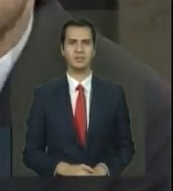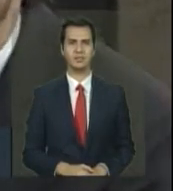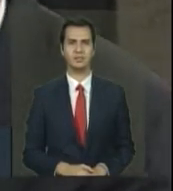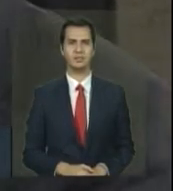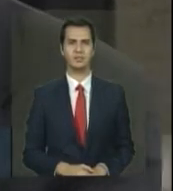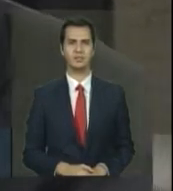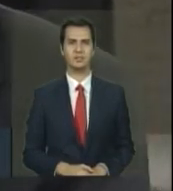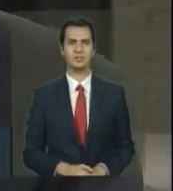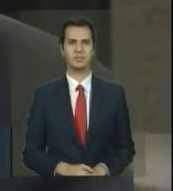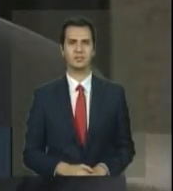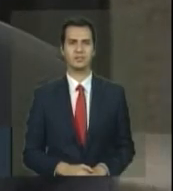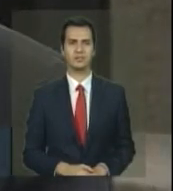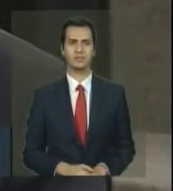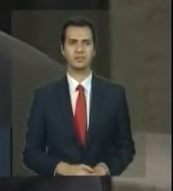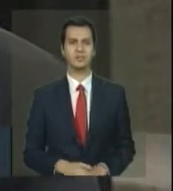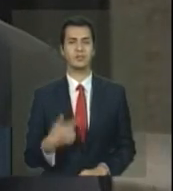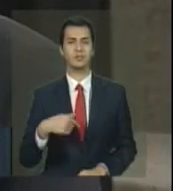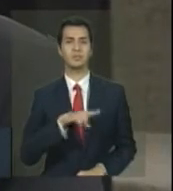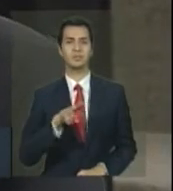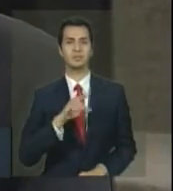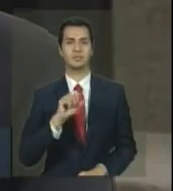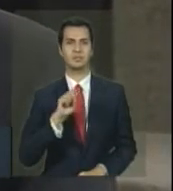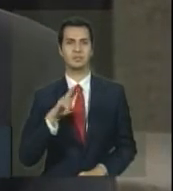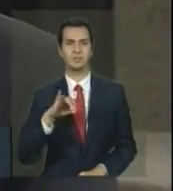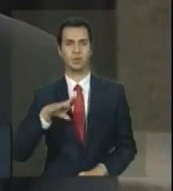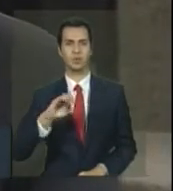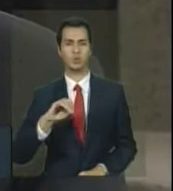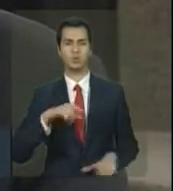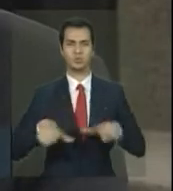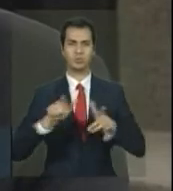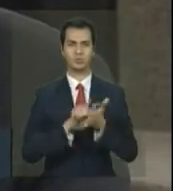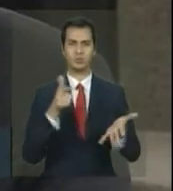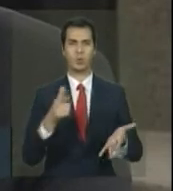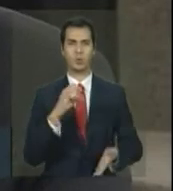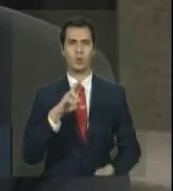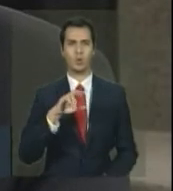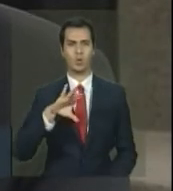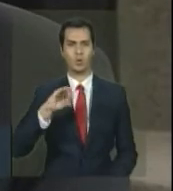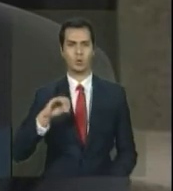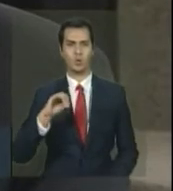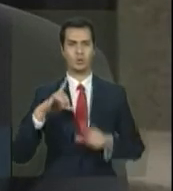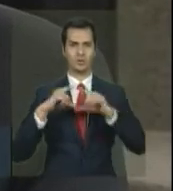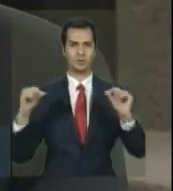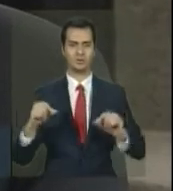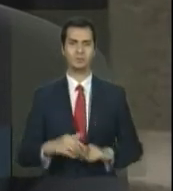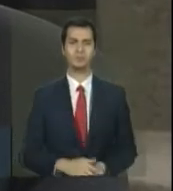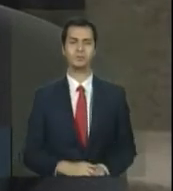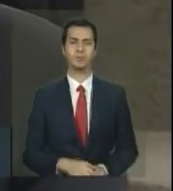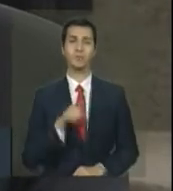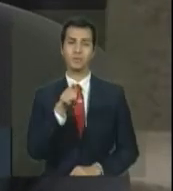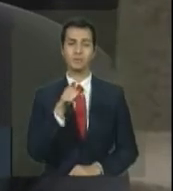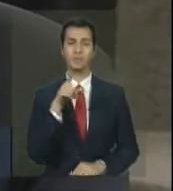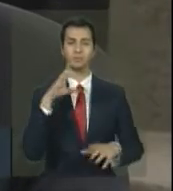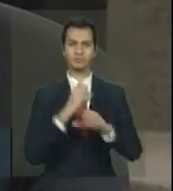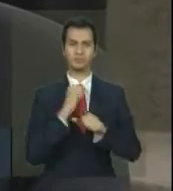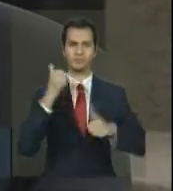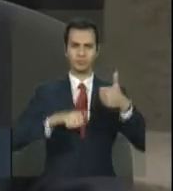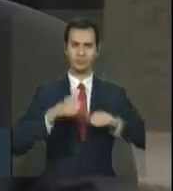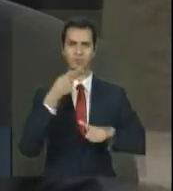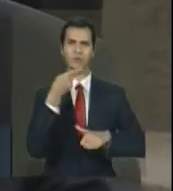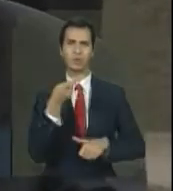Vinícius Sassini, do Correio Brasiliense. Ministra, no balanço, a senhora falou em 315 mil